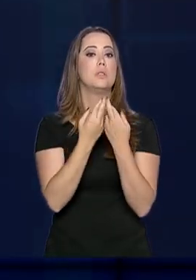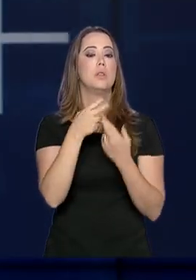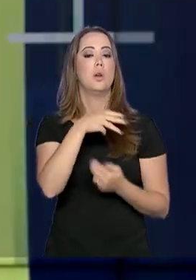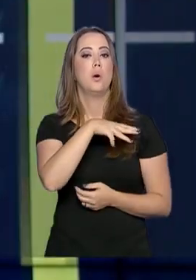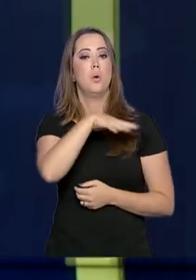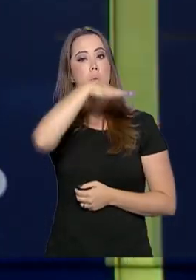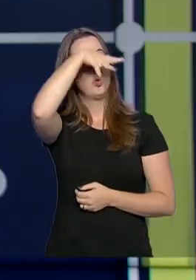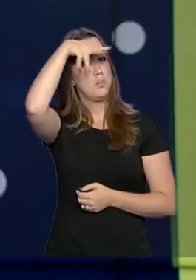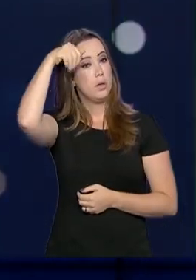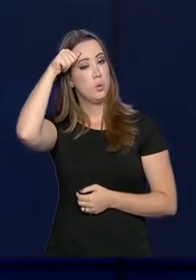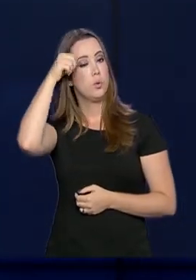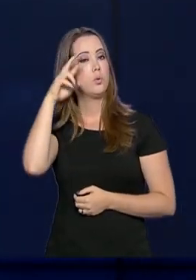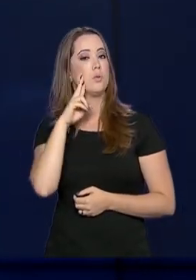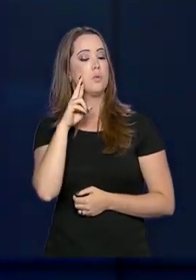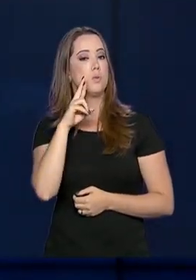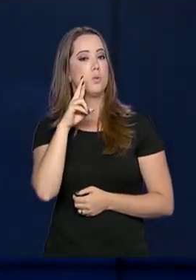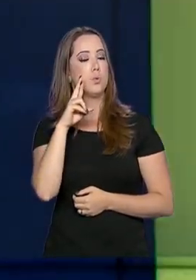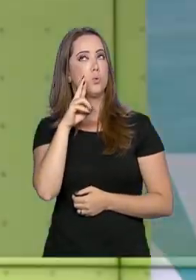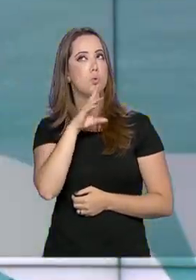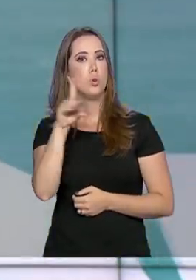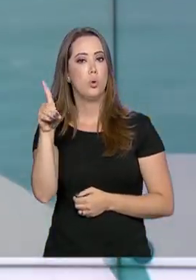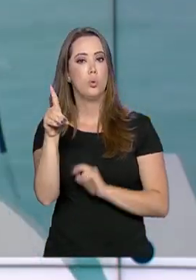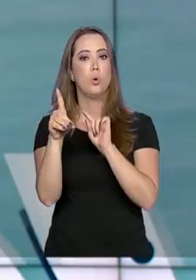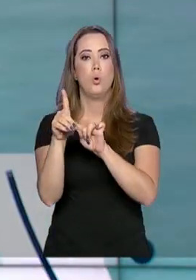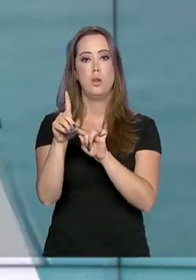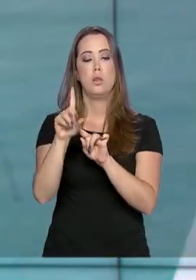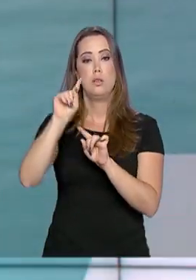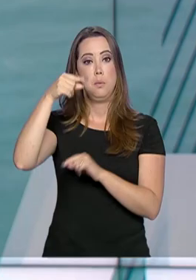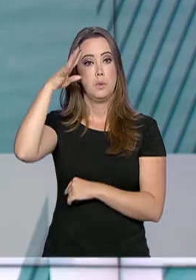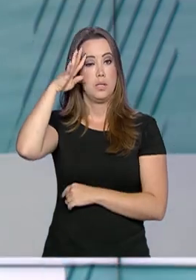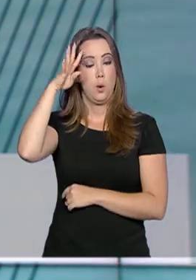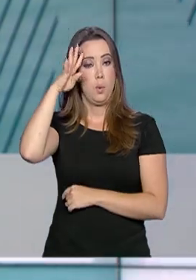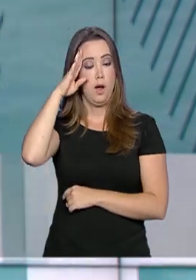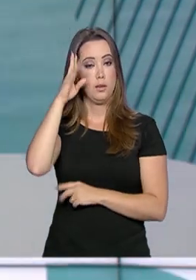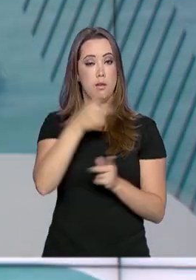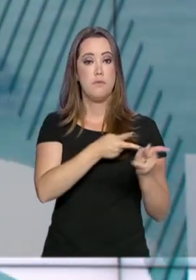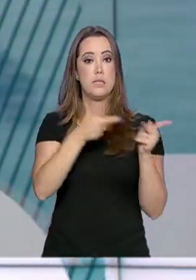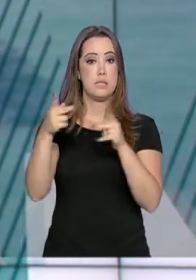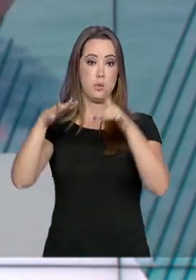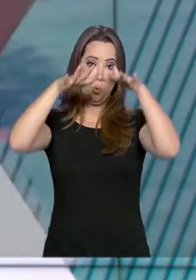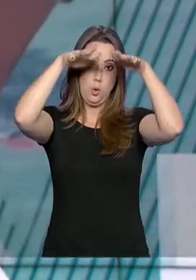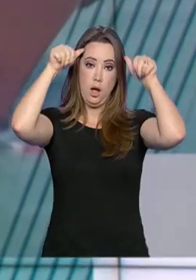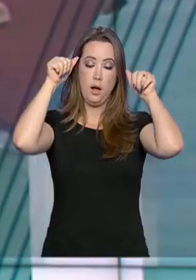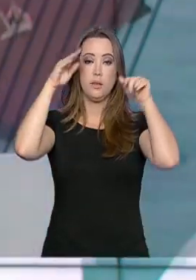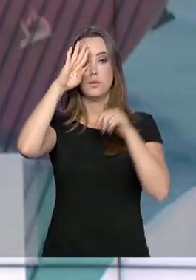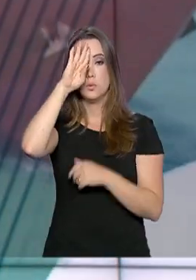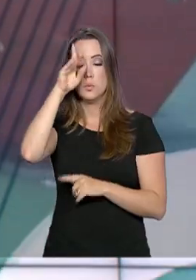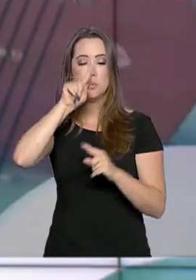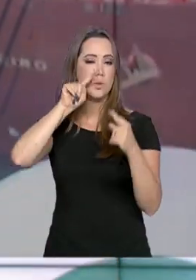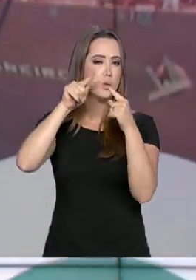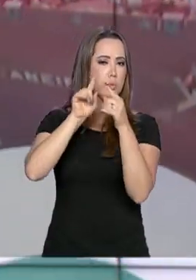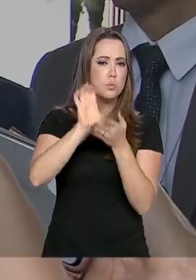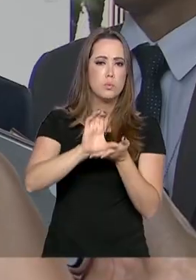Rondônia e na quarta-feira visita o Acre. Hamilton Mourão destacou as prioridades do Conselho.